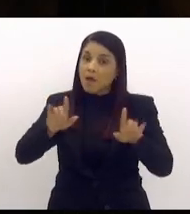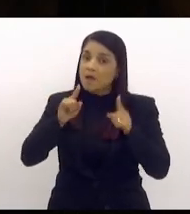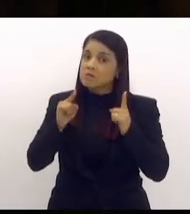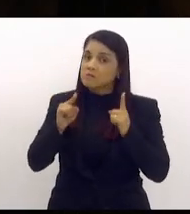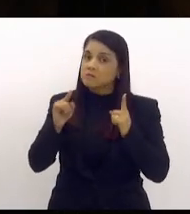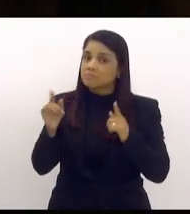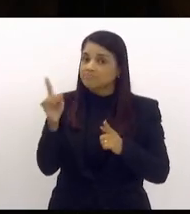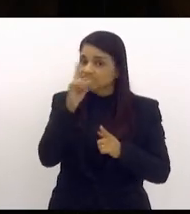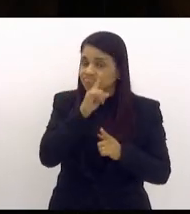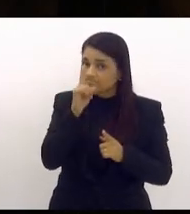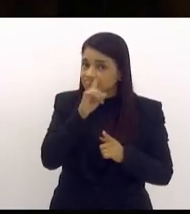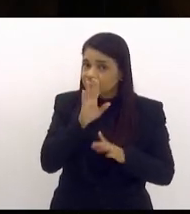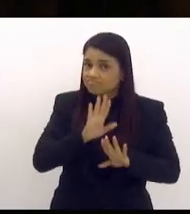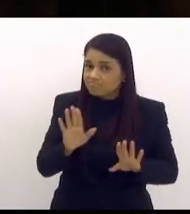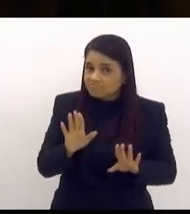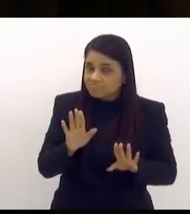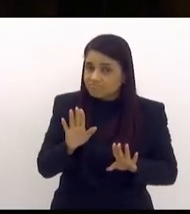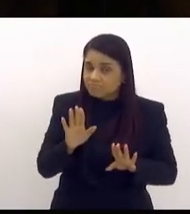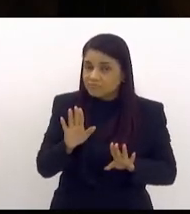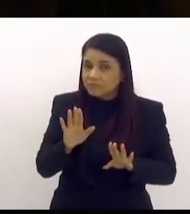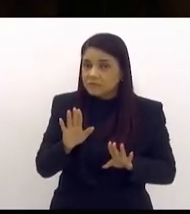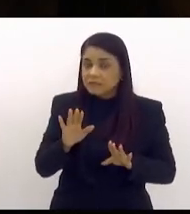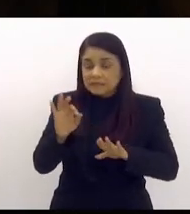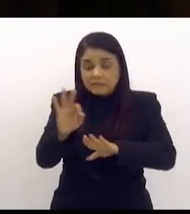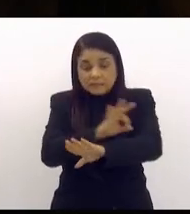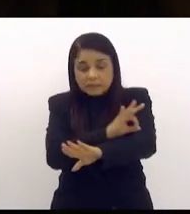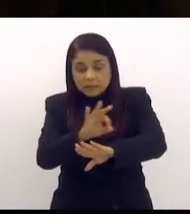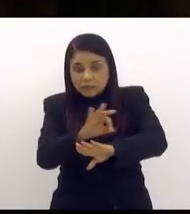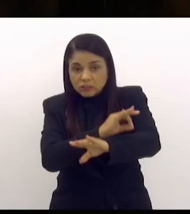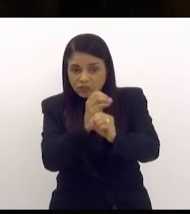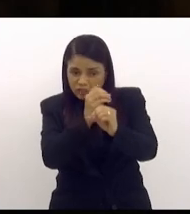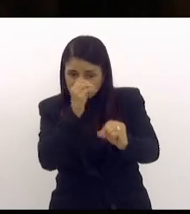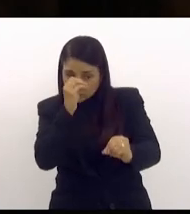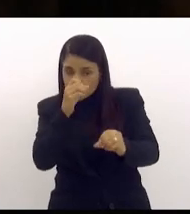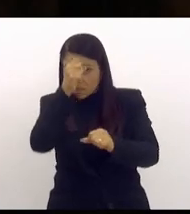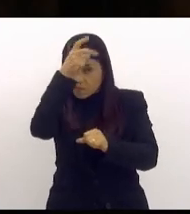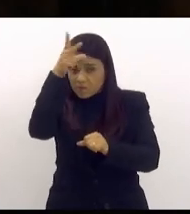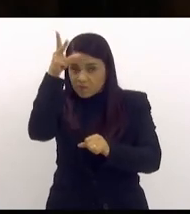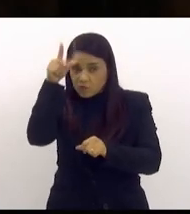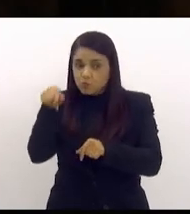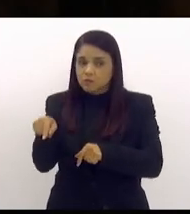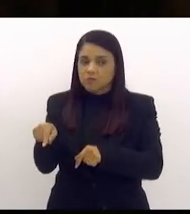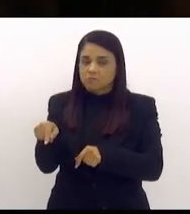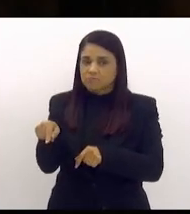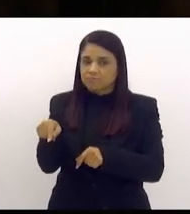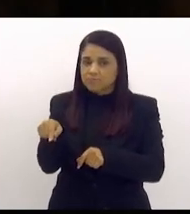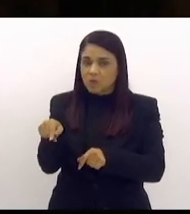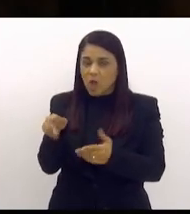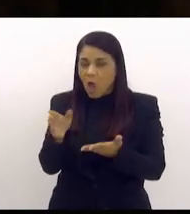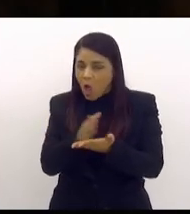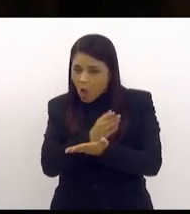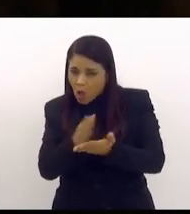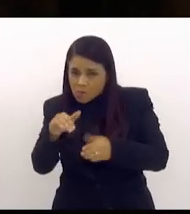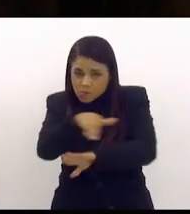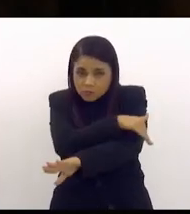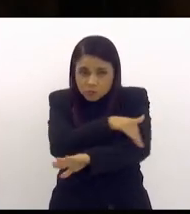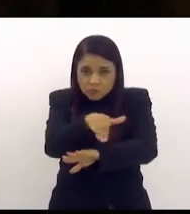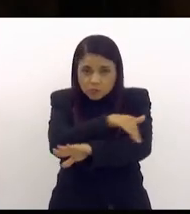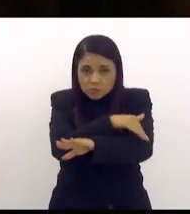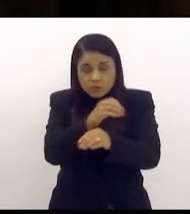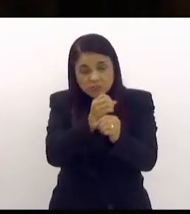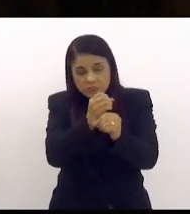equívoco no meu entendimento por parte da engenharia da prefeitura onde algumas ruas a